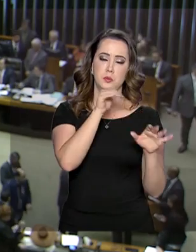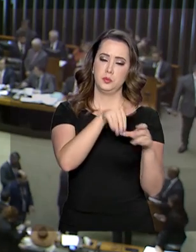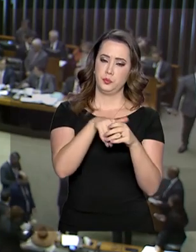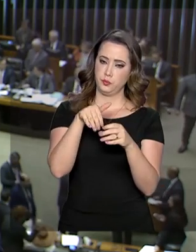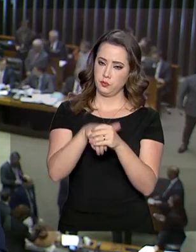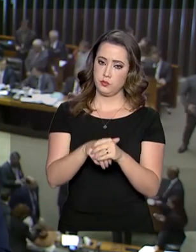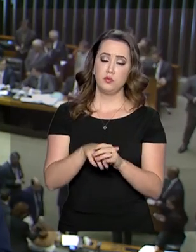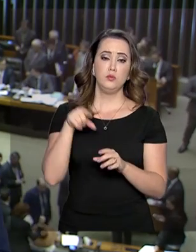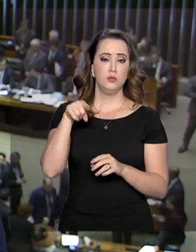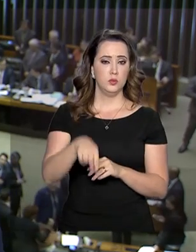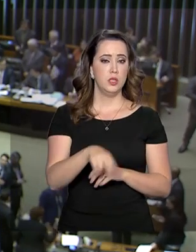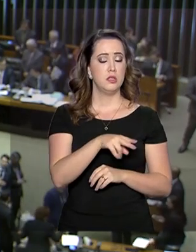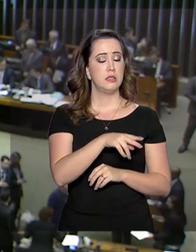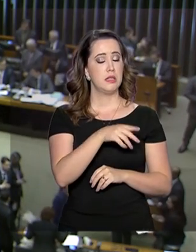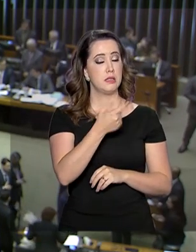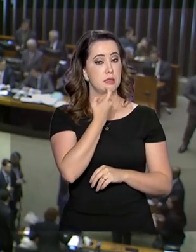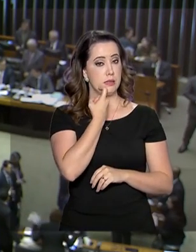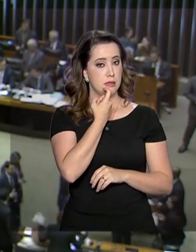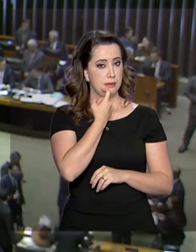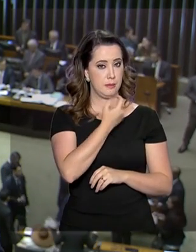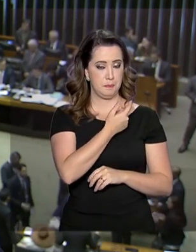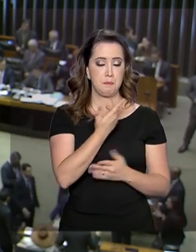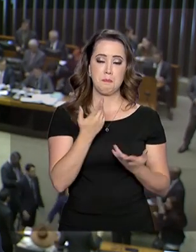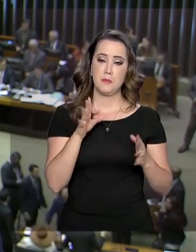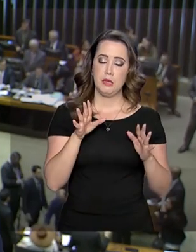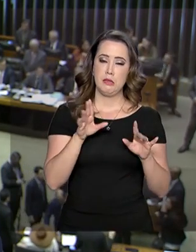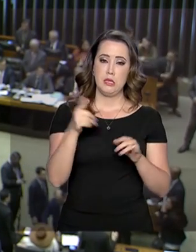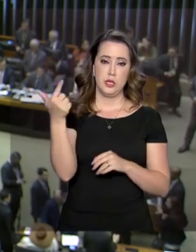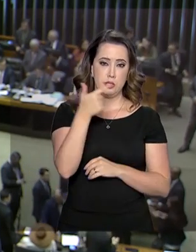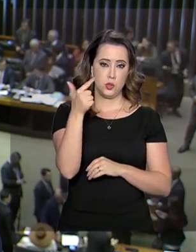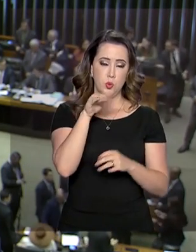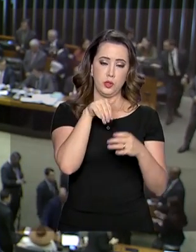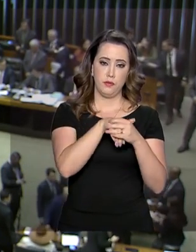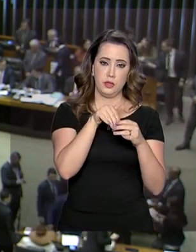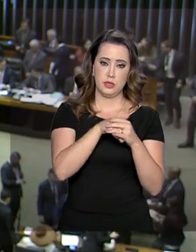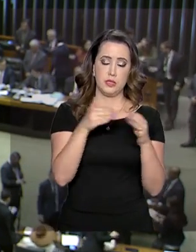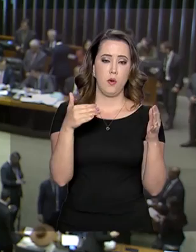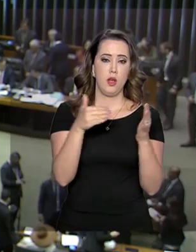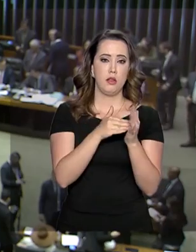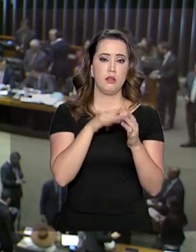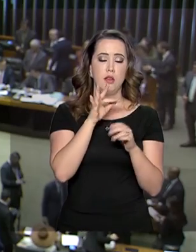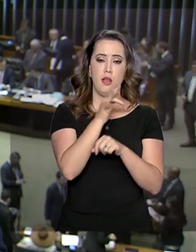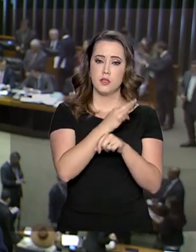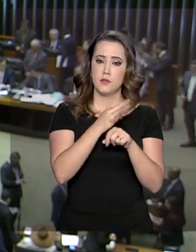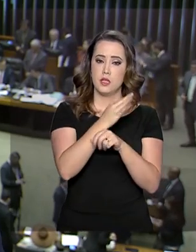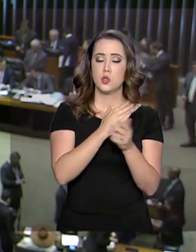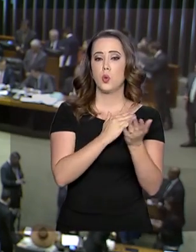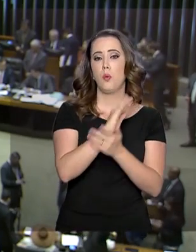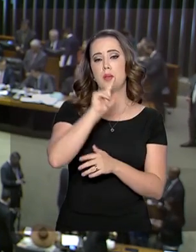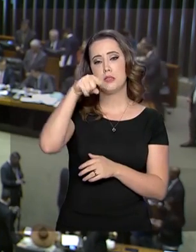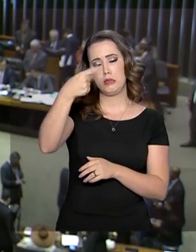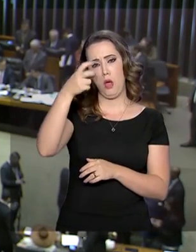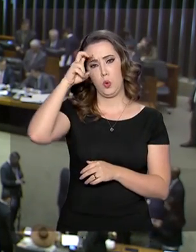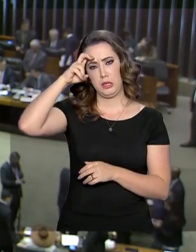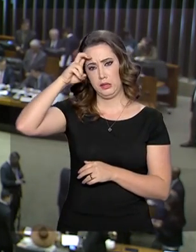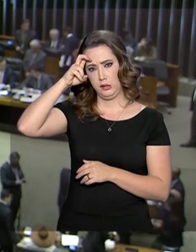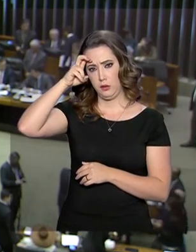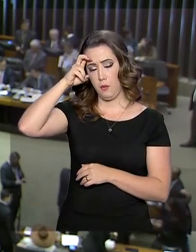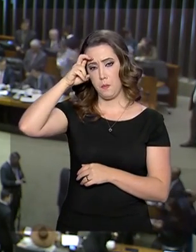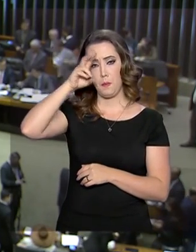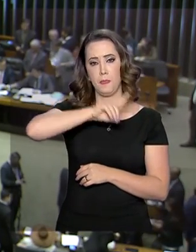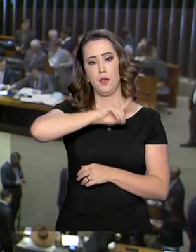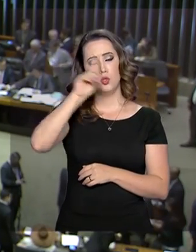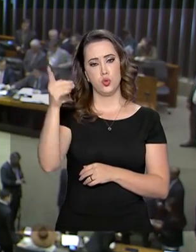de votação ainda nesta sexta-feira e finalizar o segundo turno até o recesso parlamentar que começa na próxima quinta-feira,